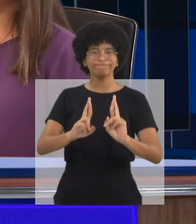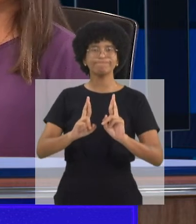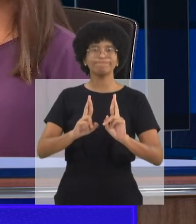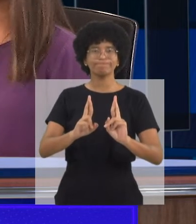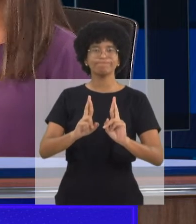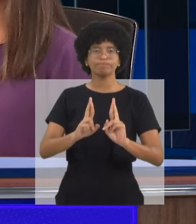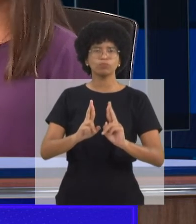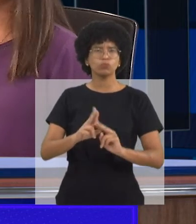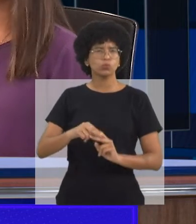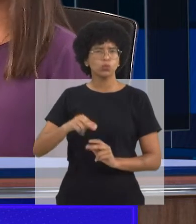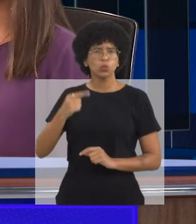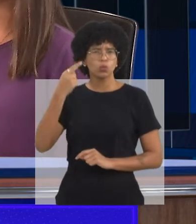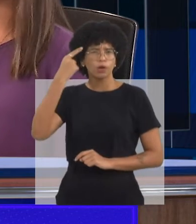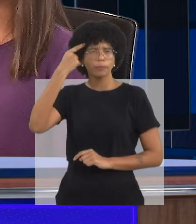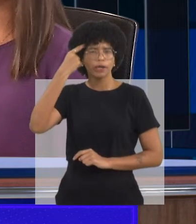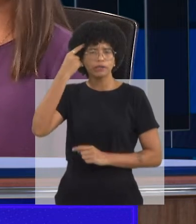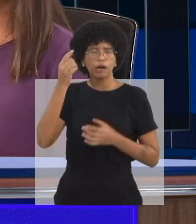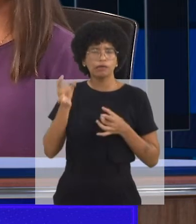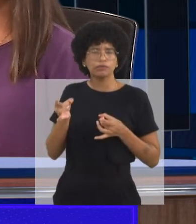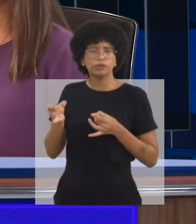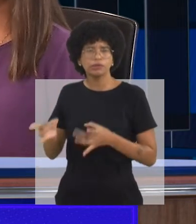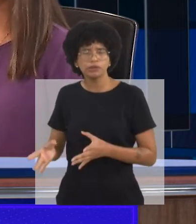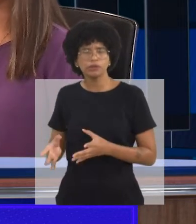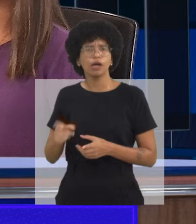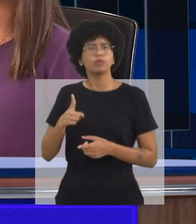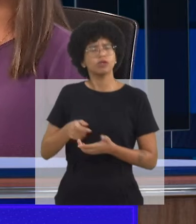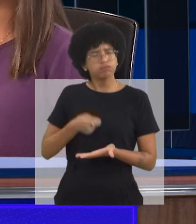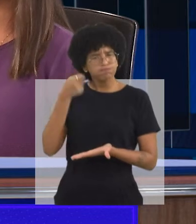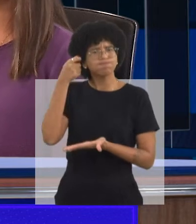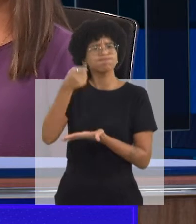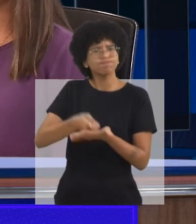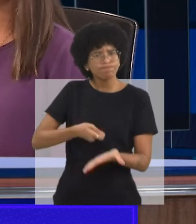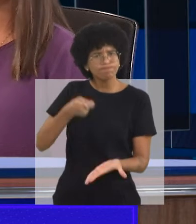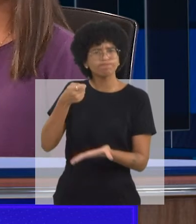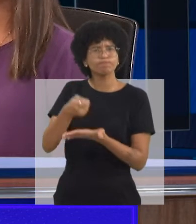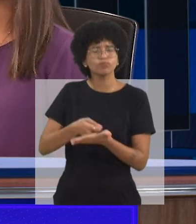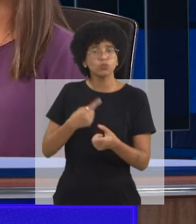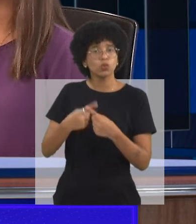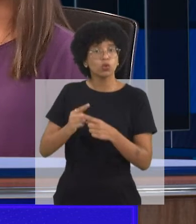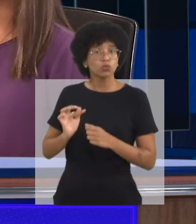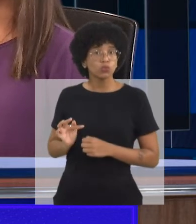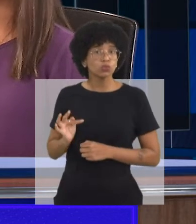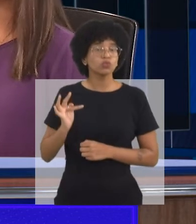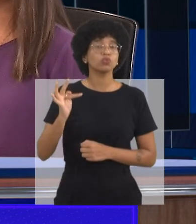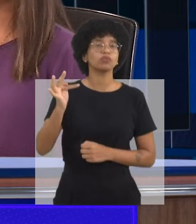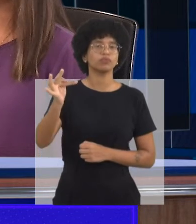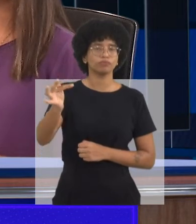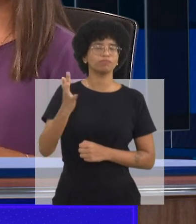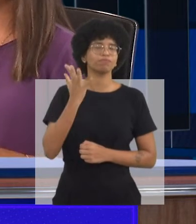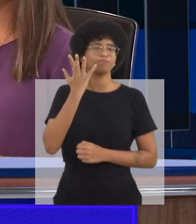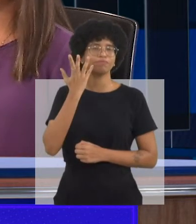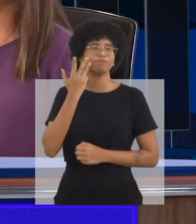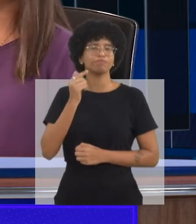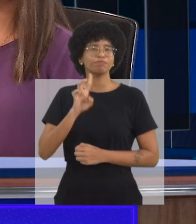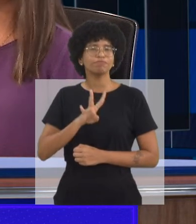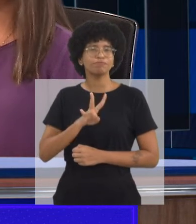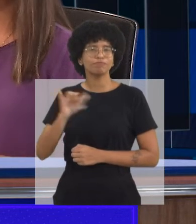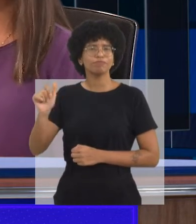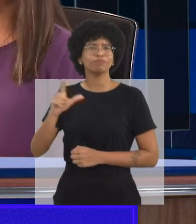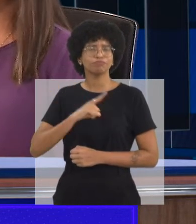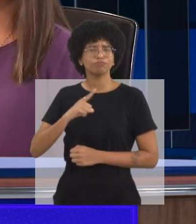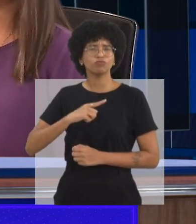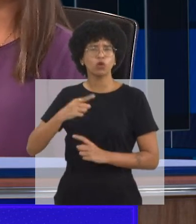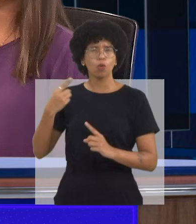Então, nunca pensar em desistir, sempre a persistência, porque lá na frente, essa criança, ela tem um